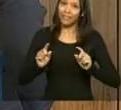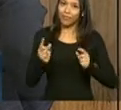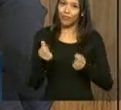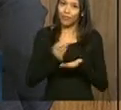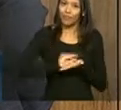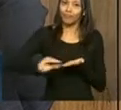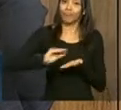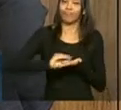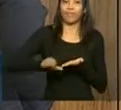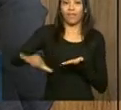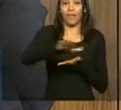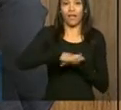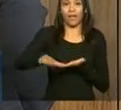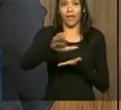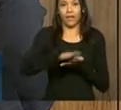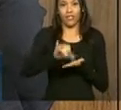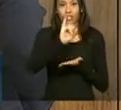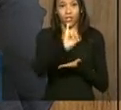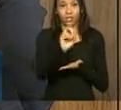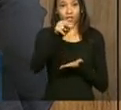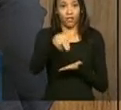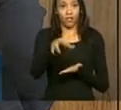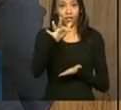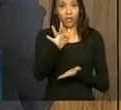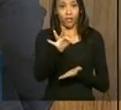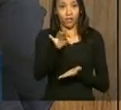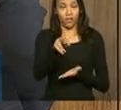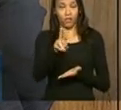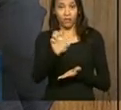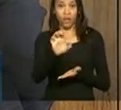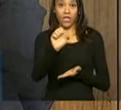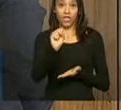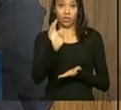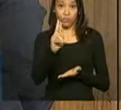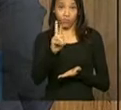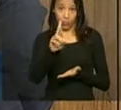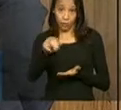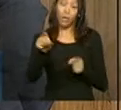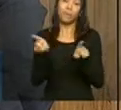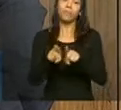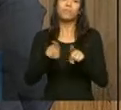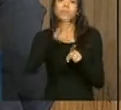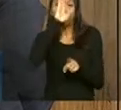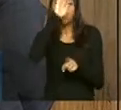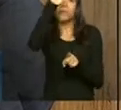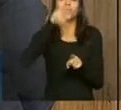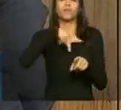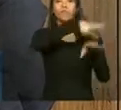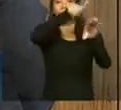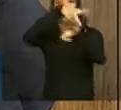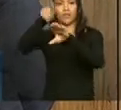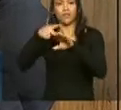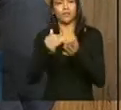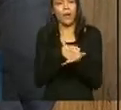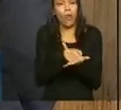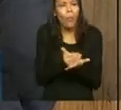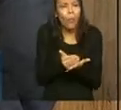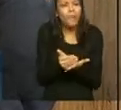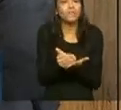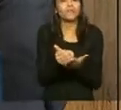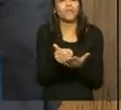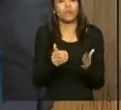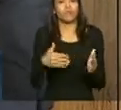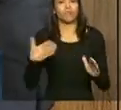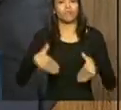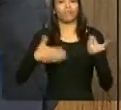sobretudo nos países em desenvolvimento, nos países emergentes, mas não só, também nos países desenvolvidos.